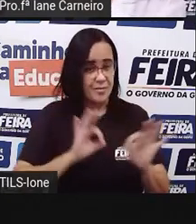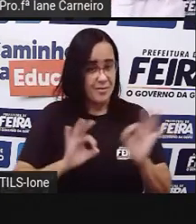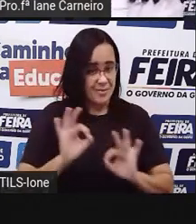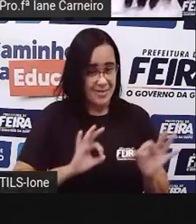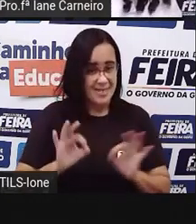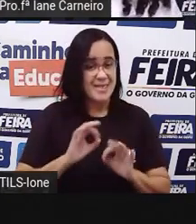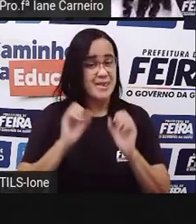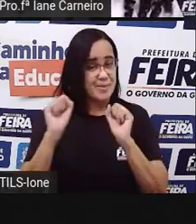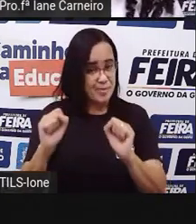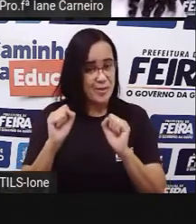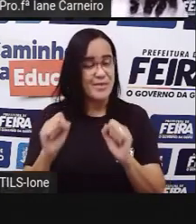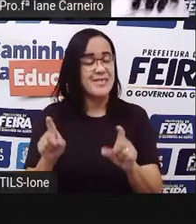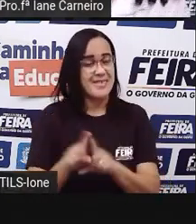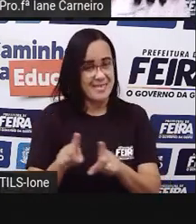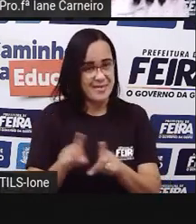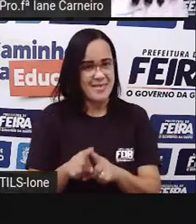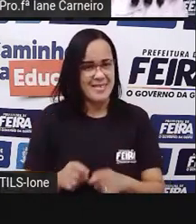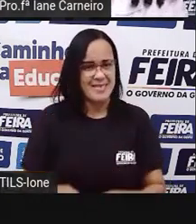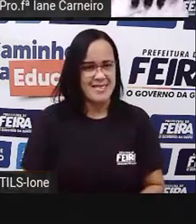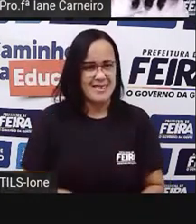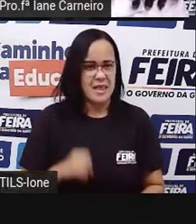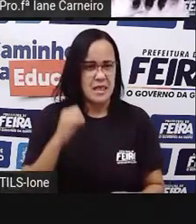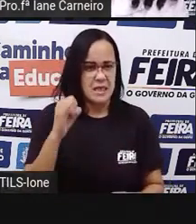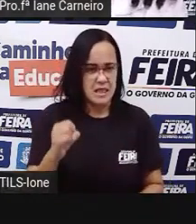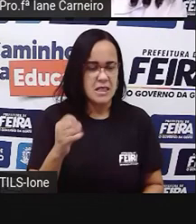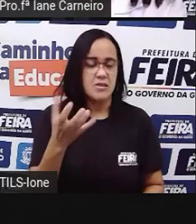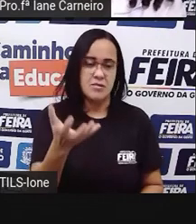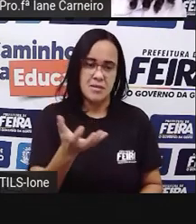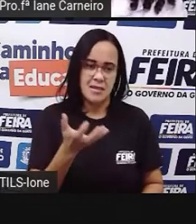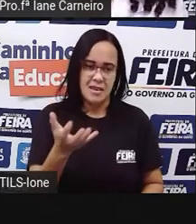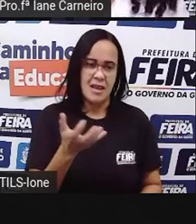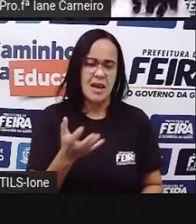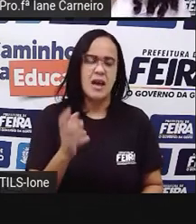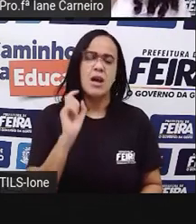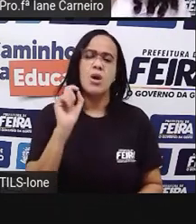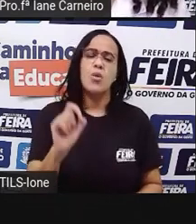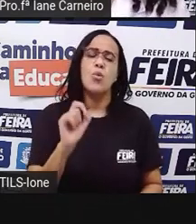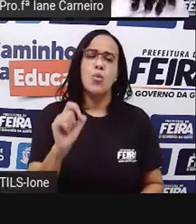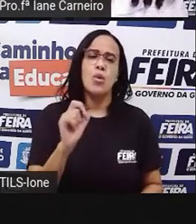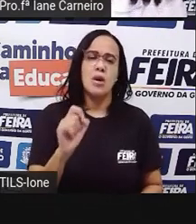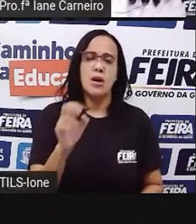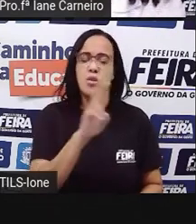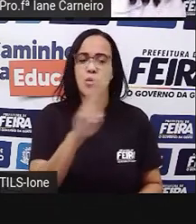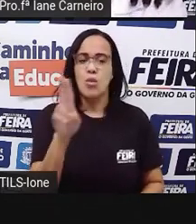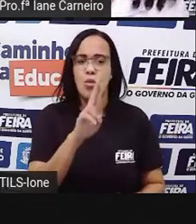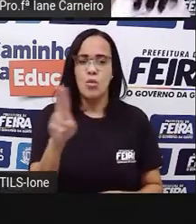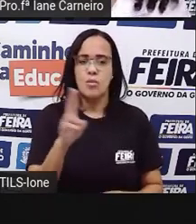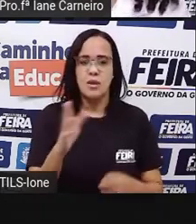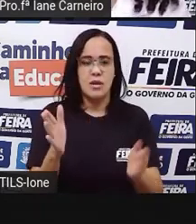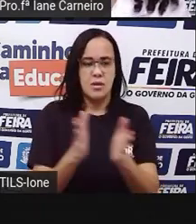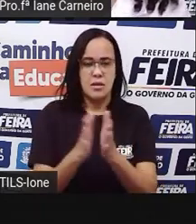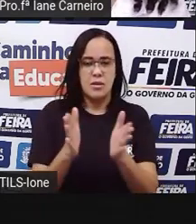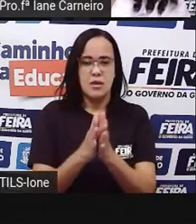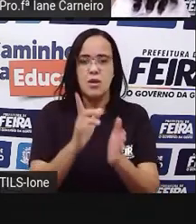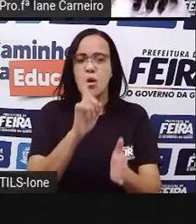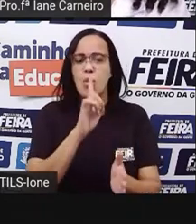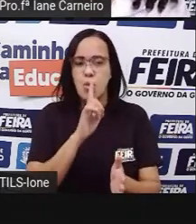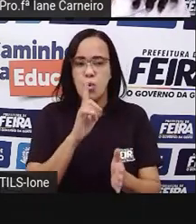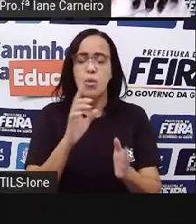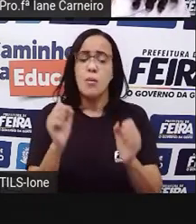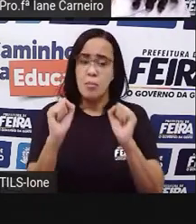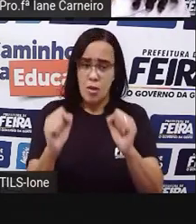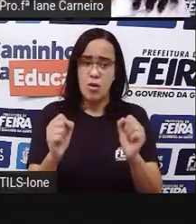fazer um convite no seu aniversário, você pode escrever, né? De próprio punho aí, né? Com a sua própria escrita, né? Escrever aí, ó.